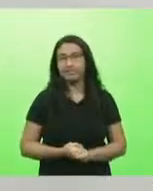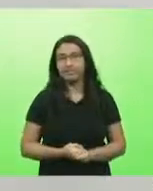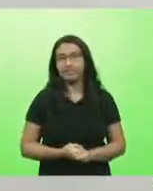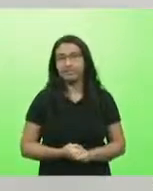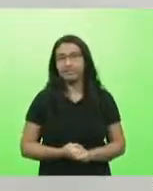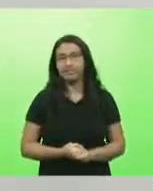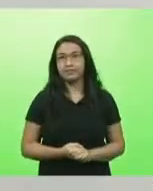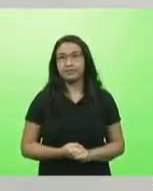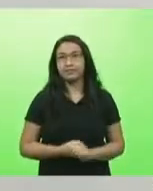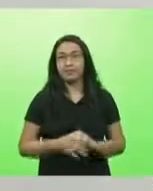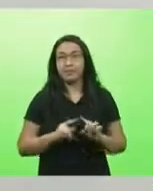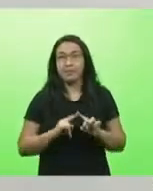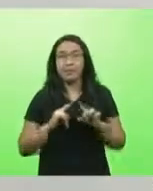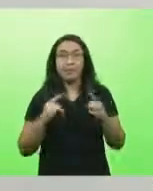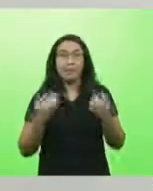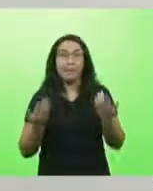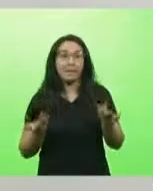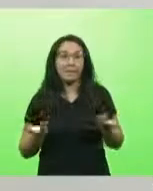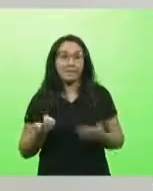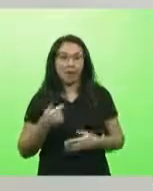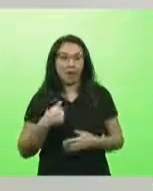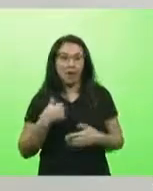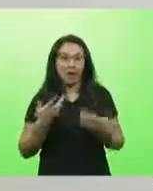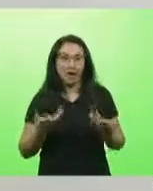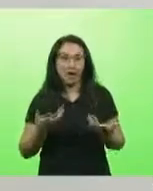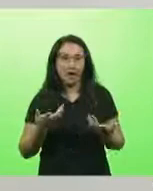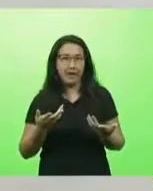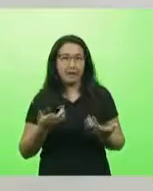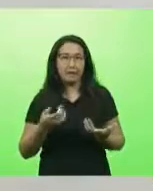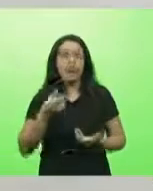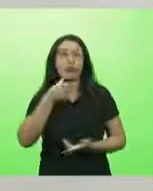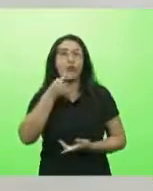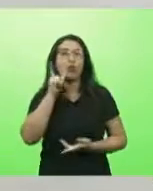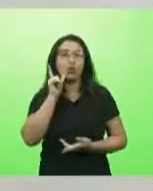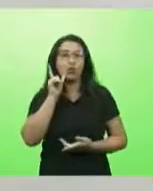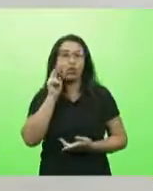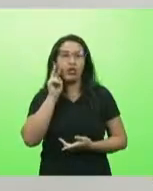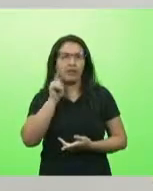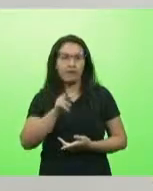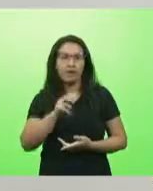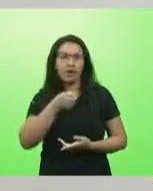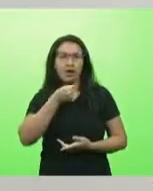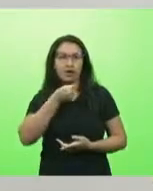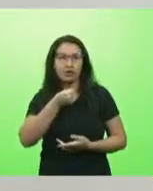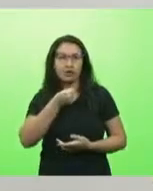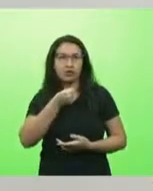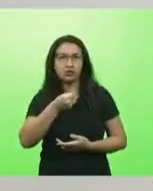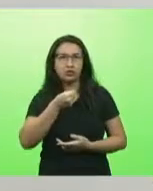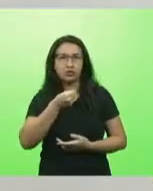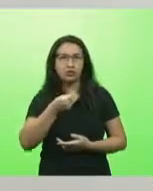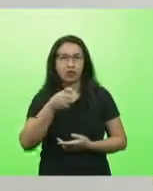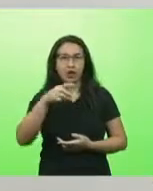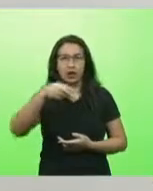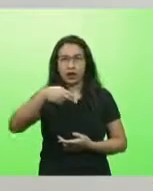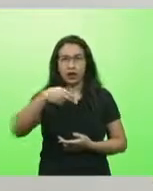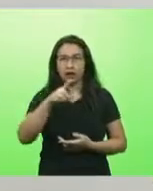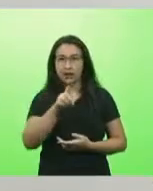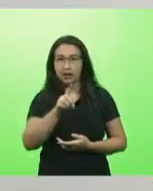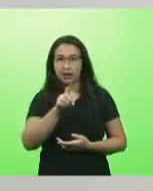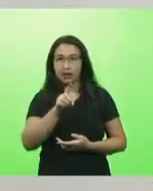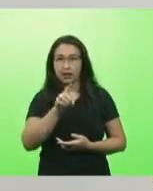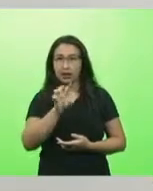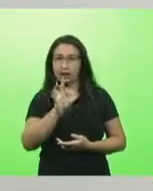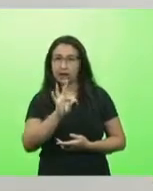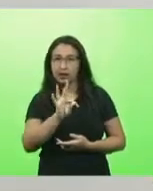Mas eu queria rodar uma fala que eu ontem assistindo o jornal da NDTV, o